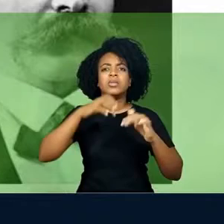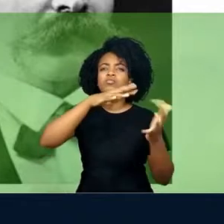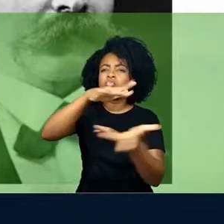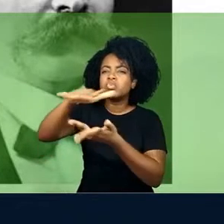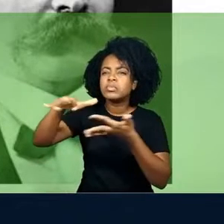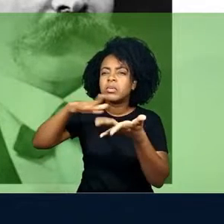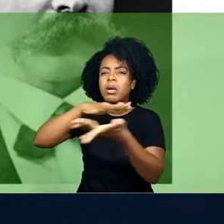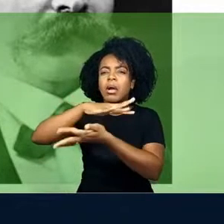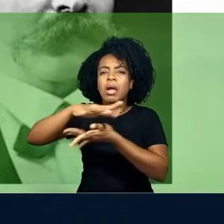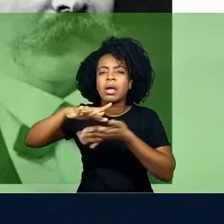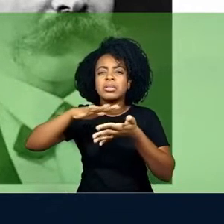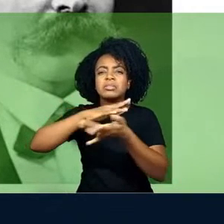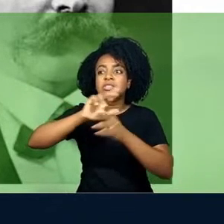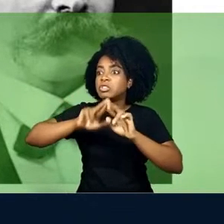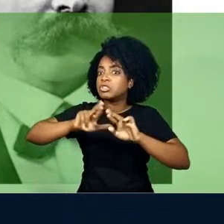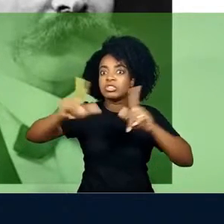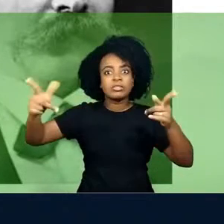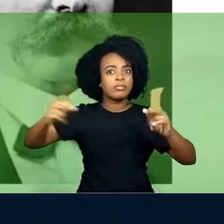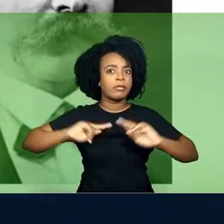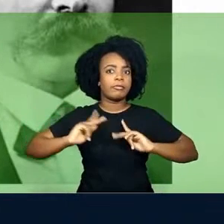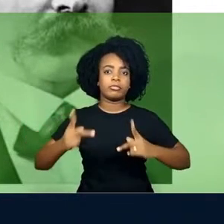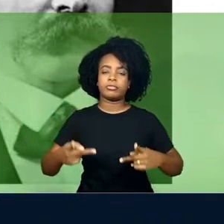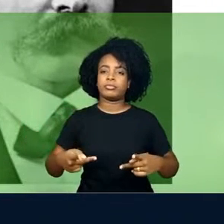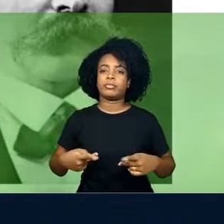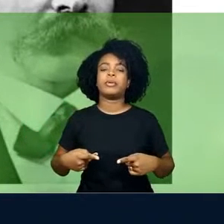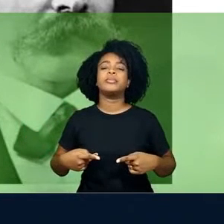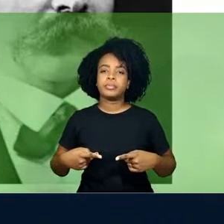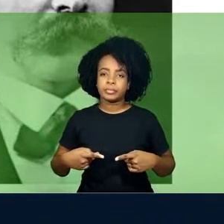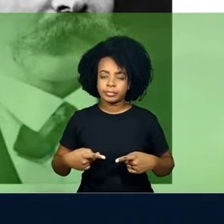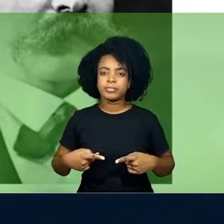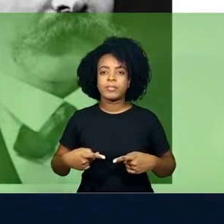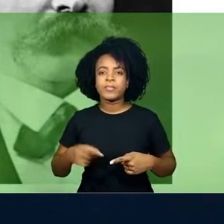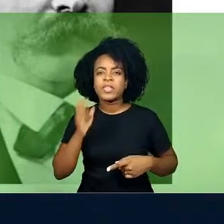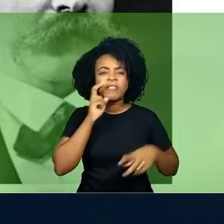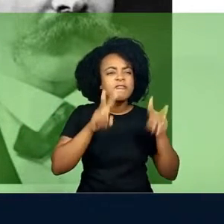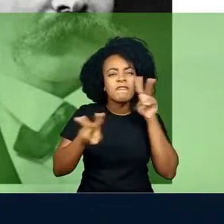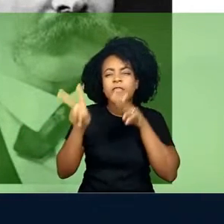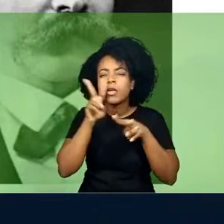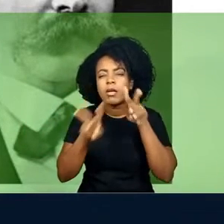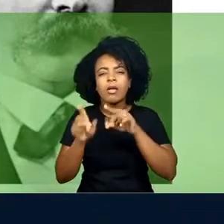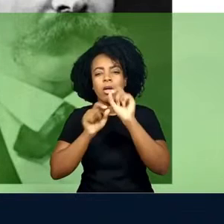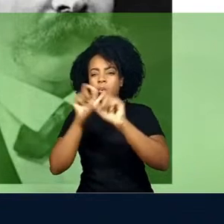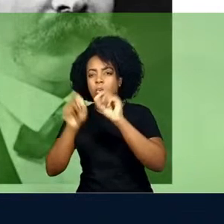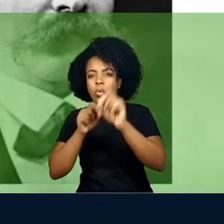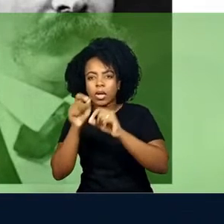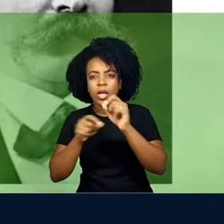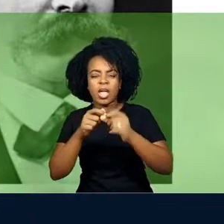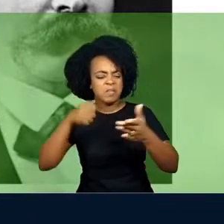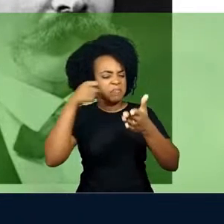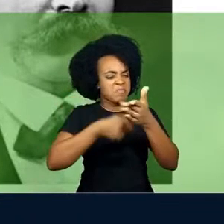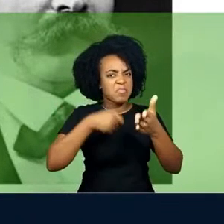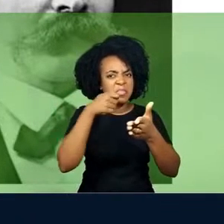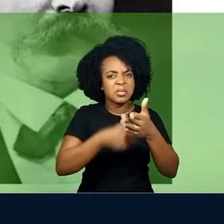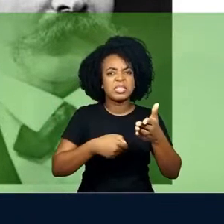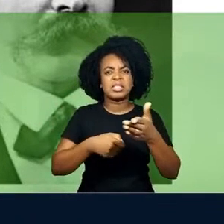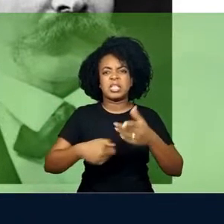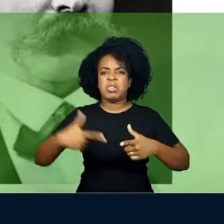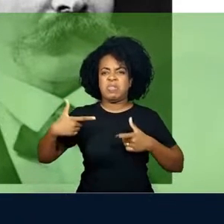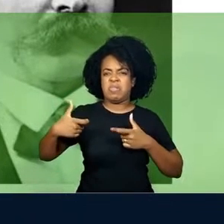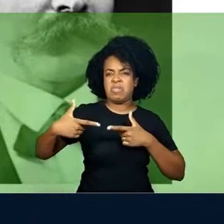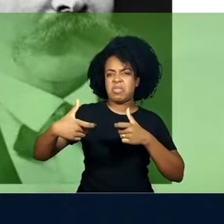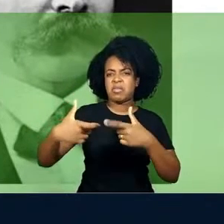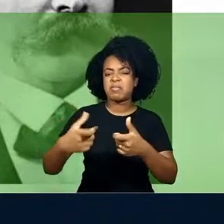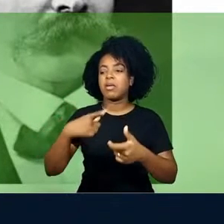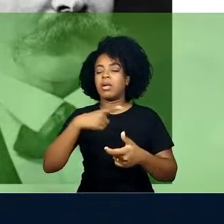do espaço como nenhum ser humano conseguiria. Vendo batalhas travadas